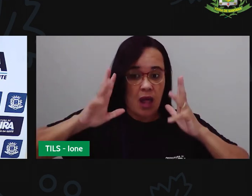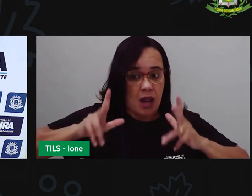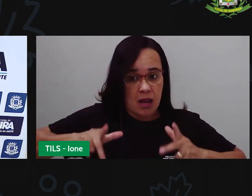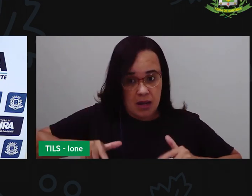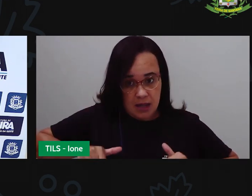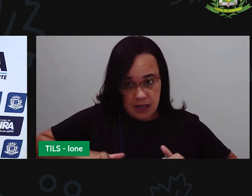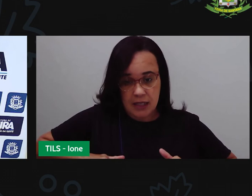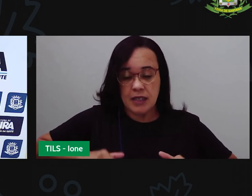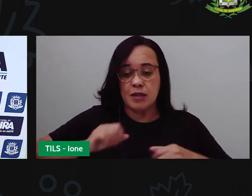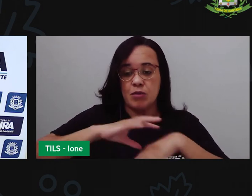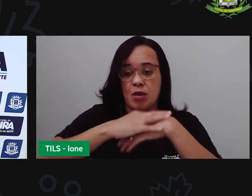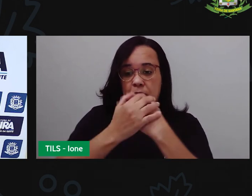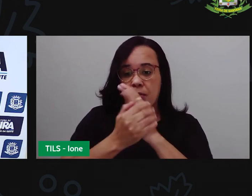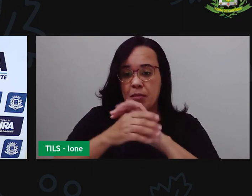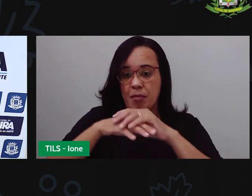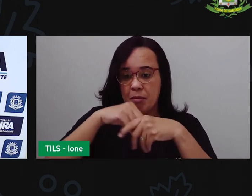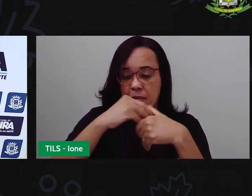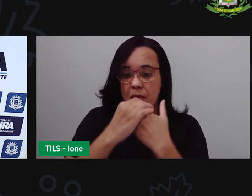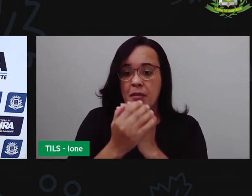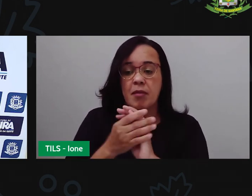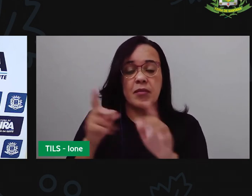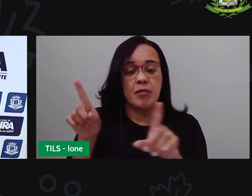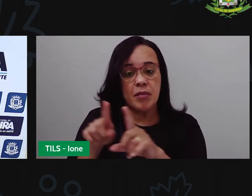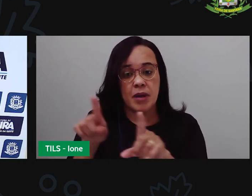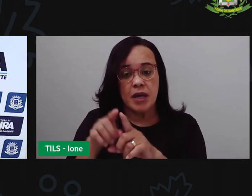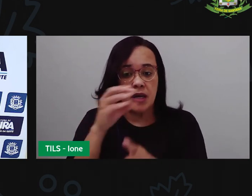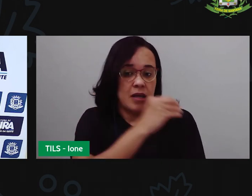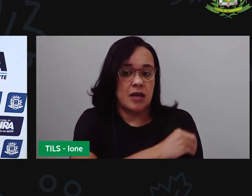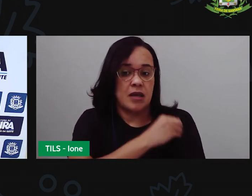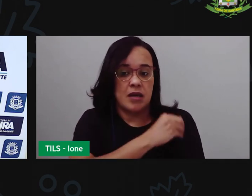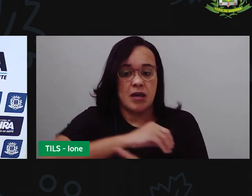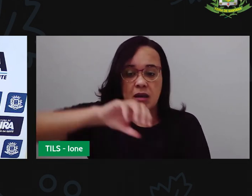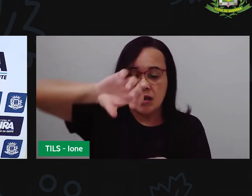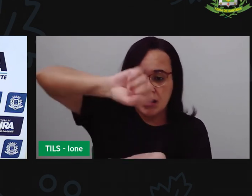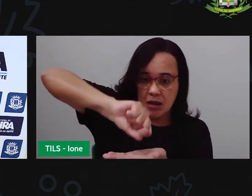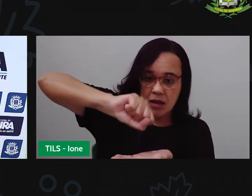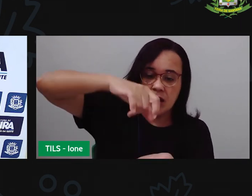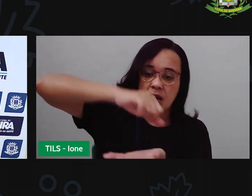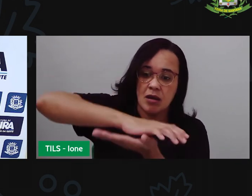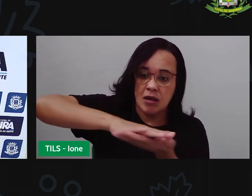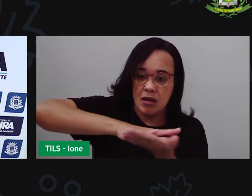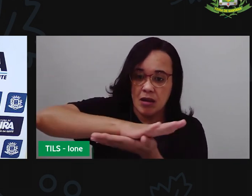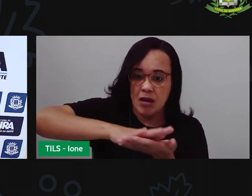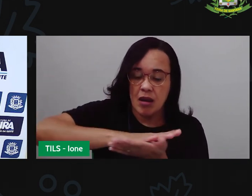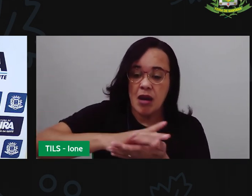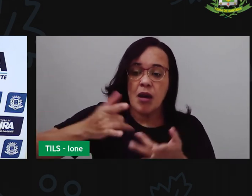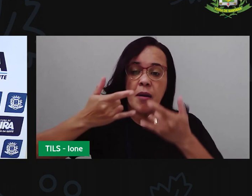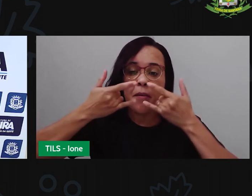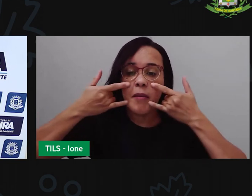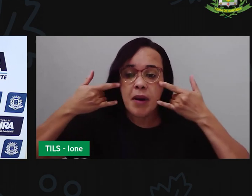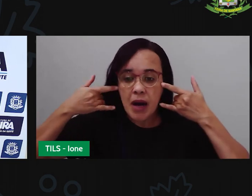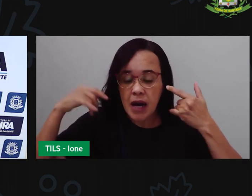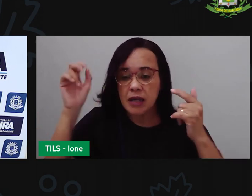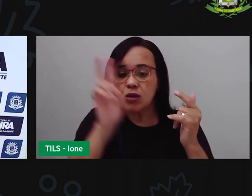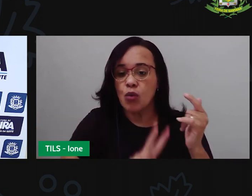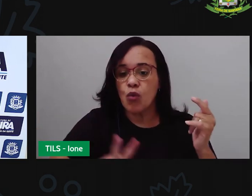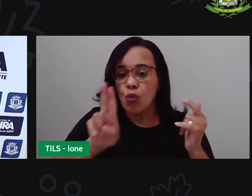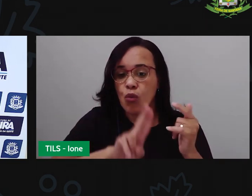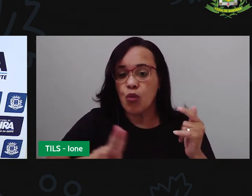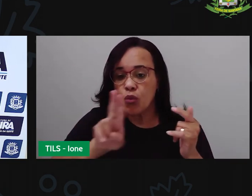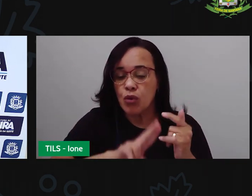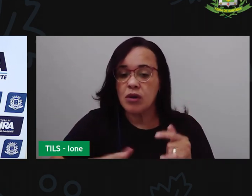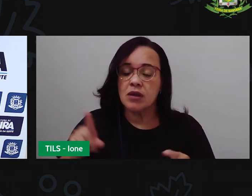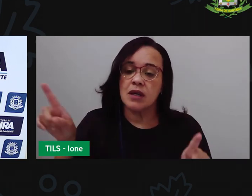se lavando as mãos, usando álcool gel, máscara, deixando ali, ó, as frutas, as